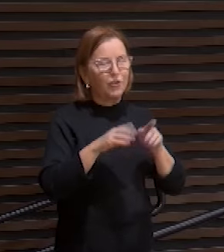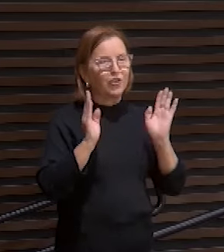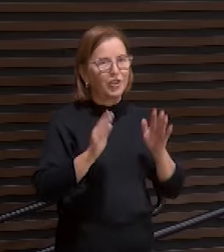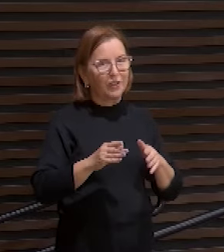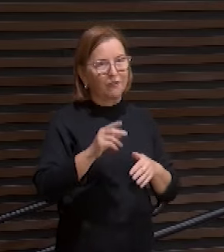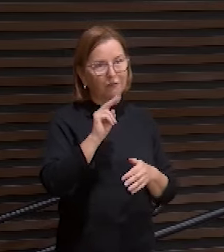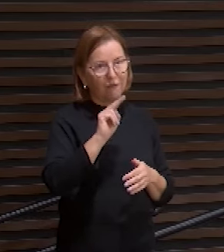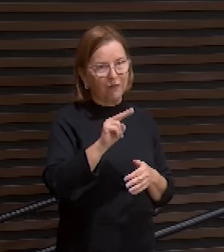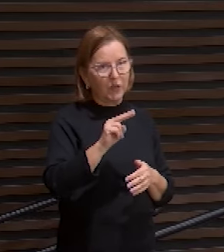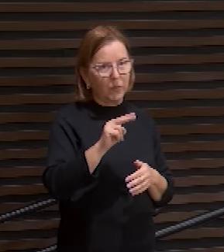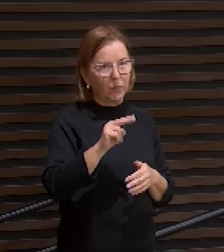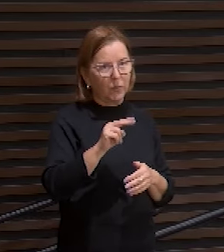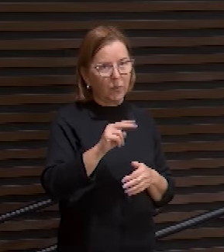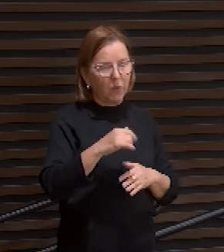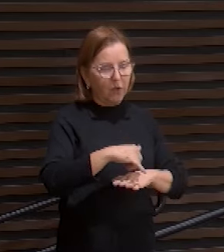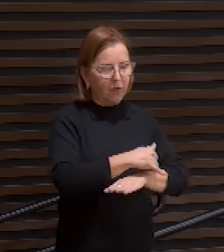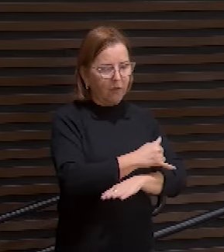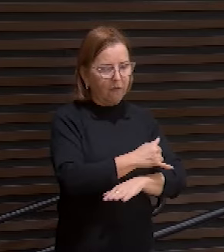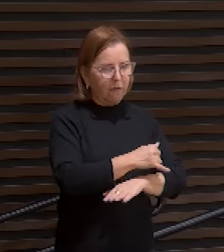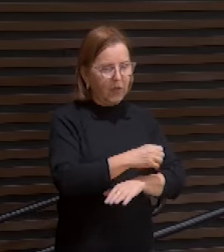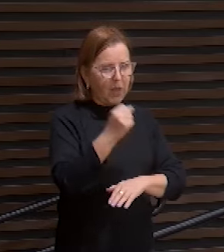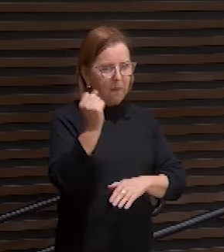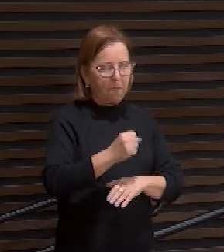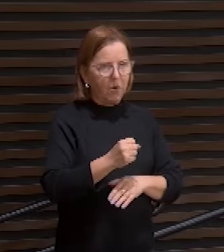morta não abre a boca